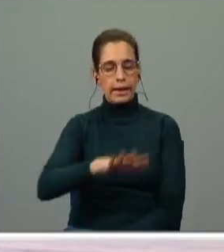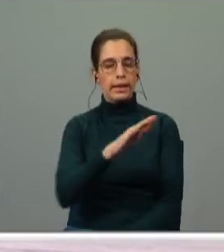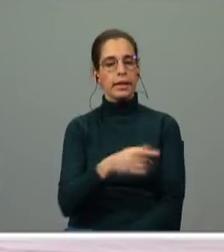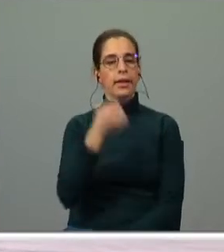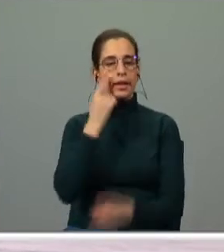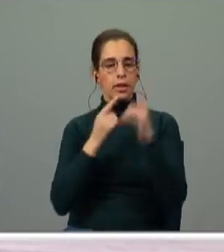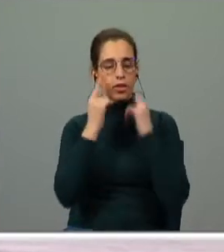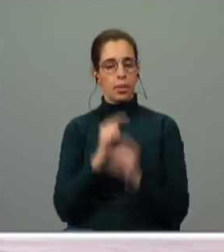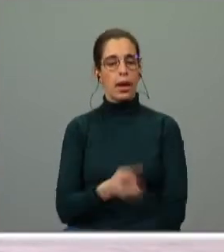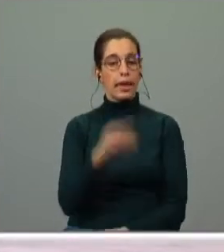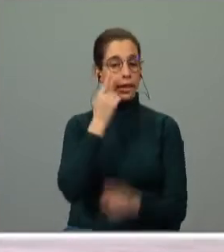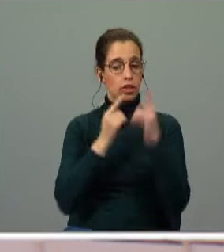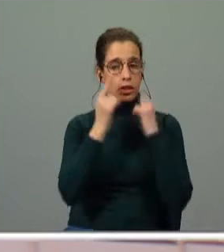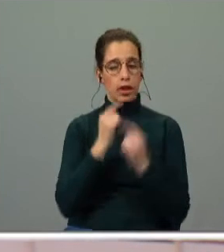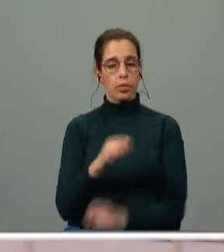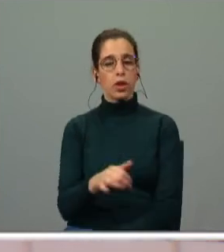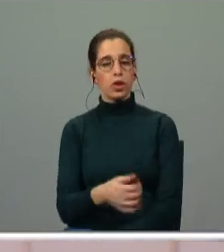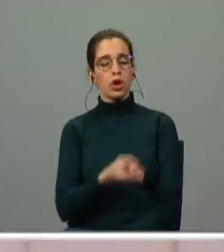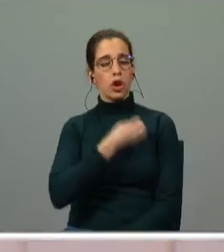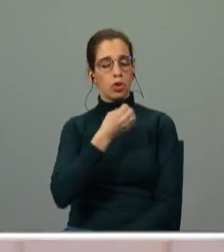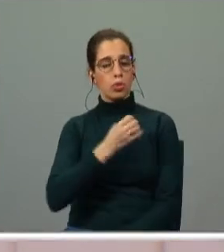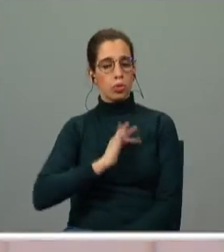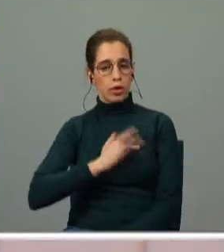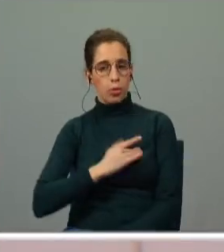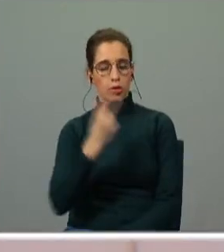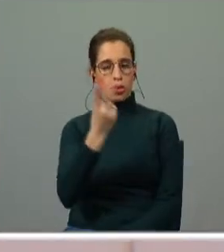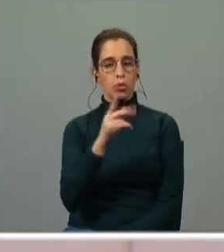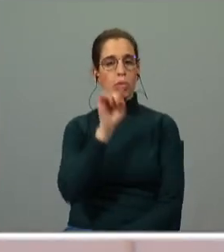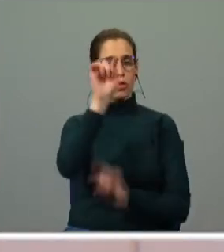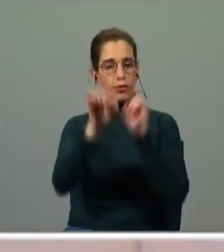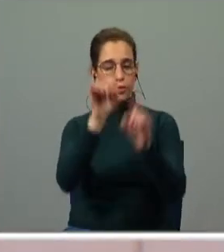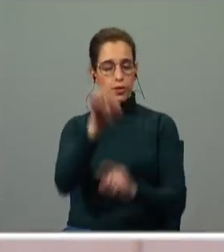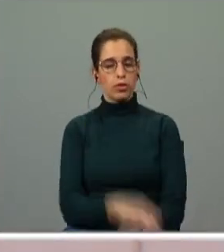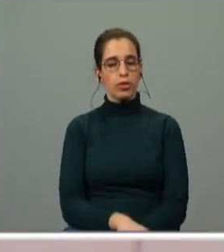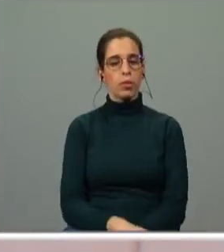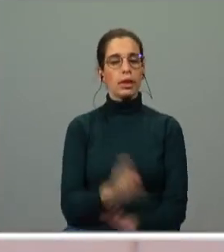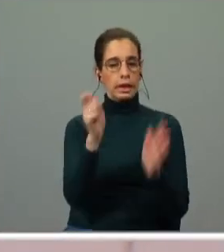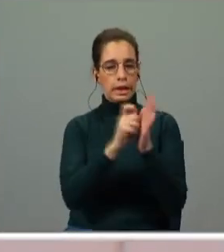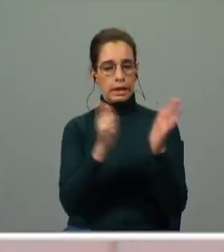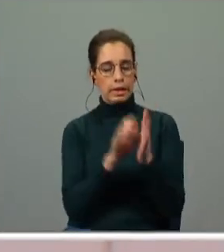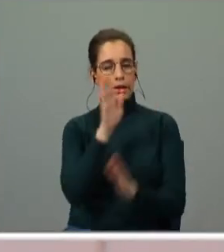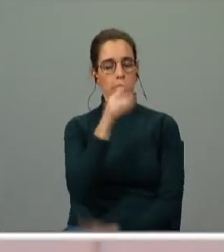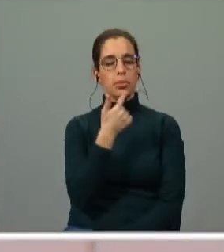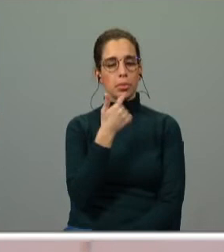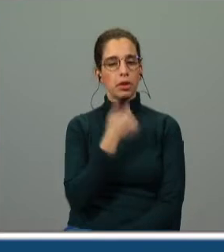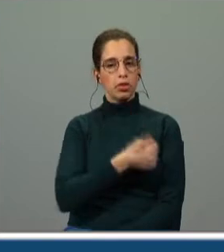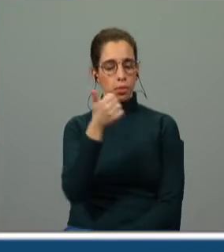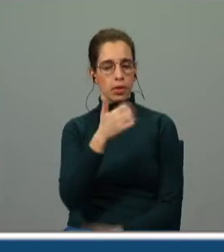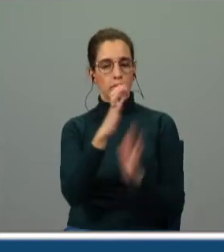lágrimas e a dos amores então vamos verificar se tiraste os teus apontamentos e se compreendeste bem este último certo